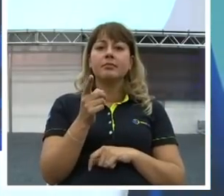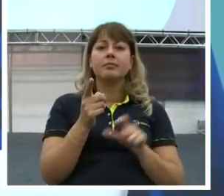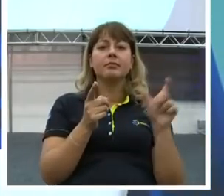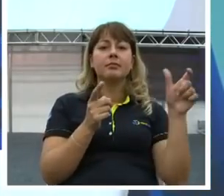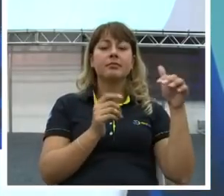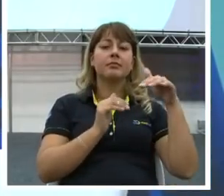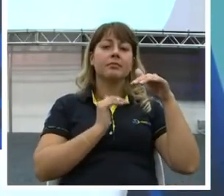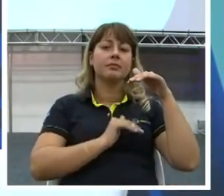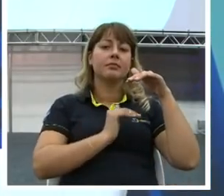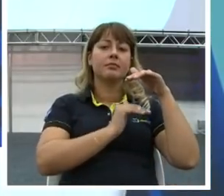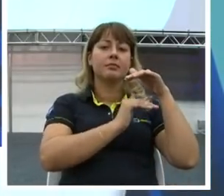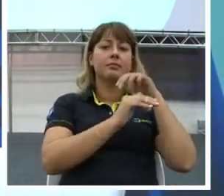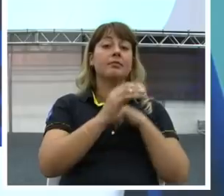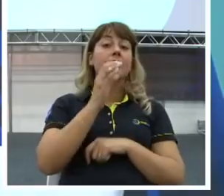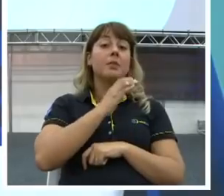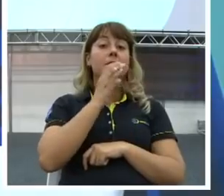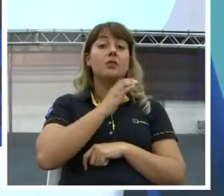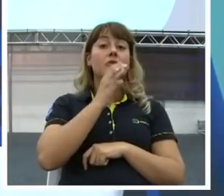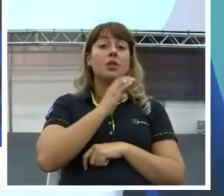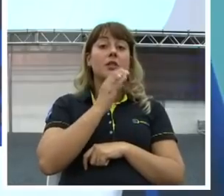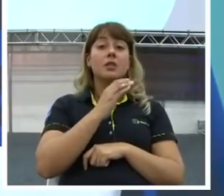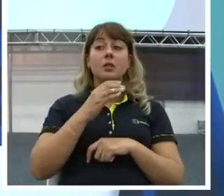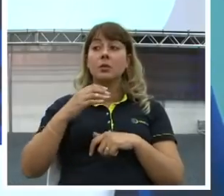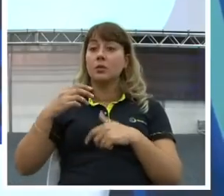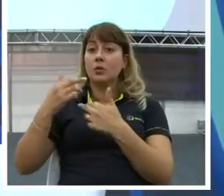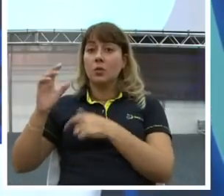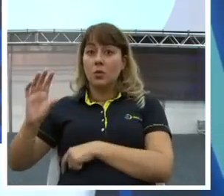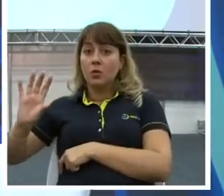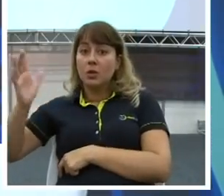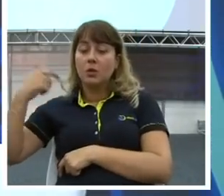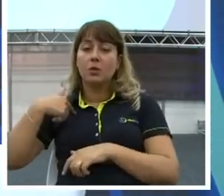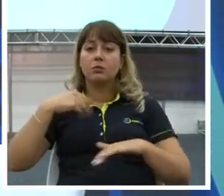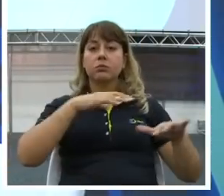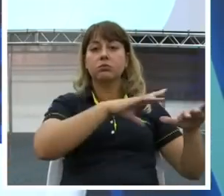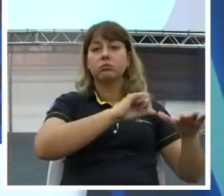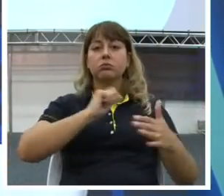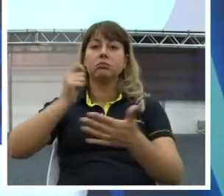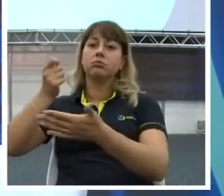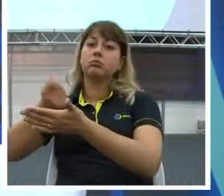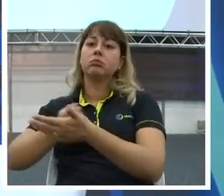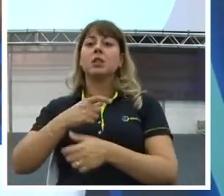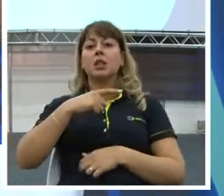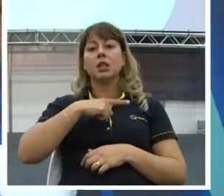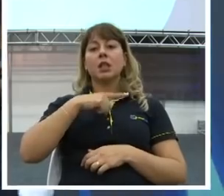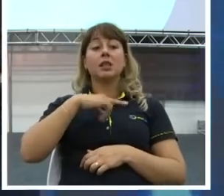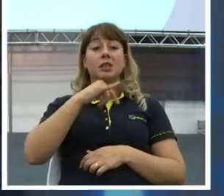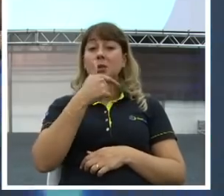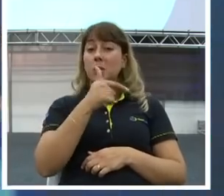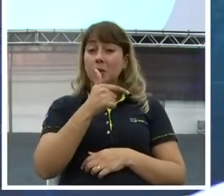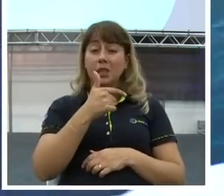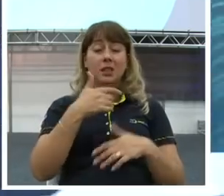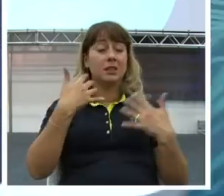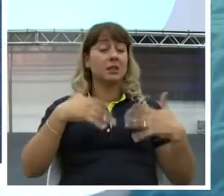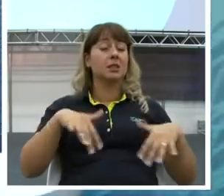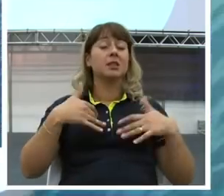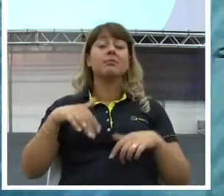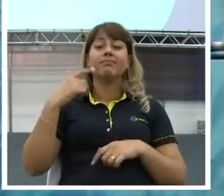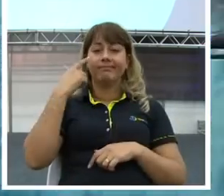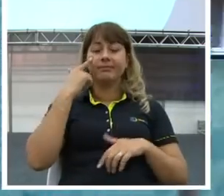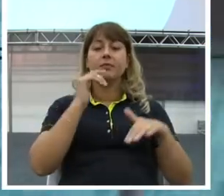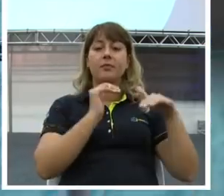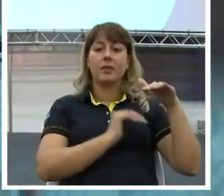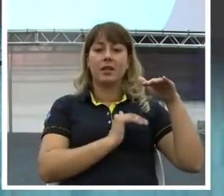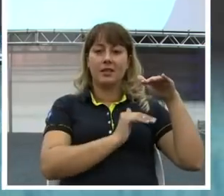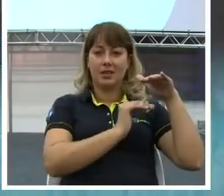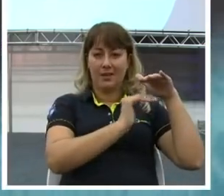reserva emergencial? Quem já ouviu falar de reserva emergencial? Olha só. Reserva emergencial é a mesma coisa que colchão